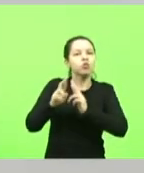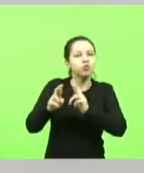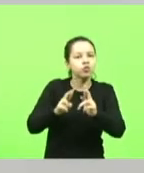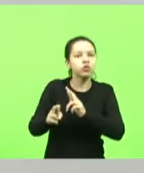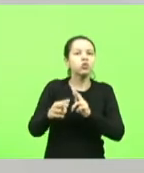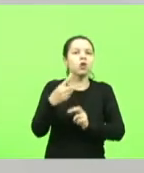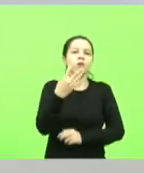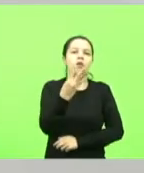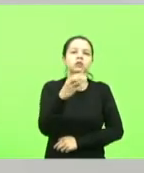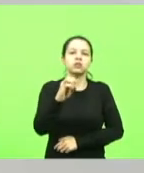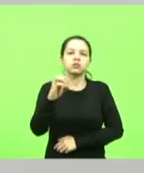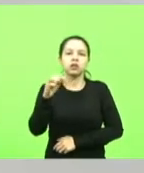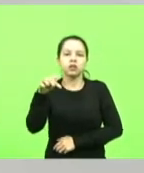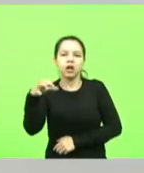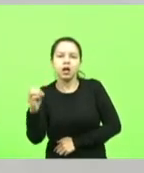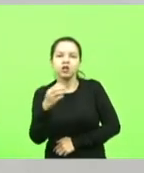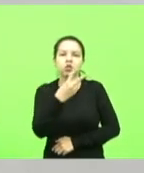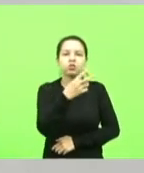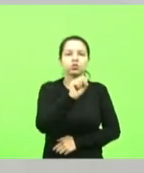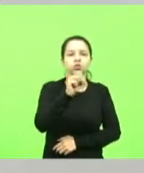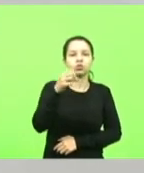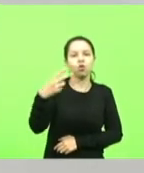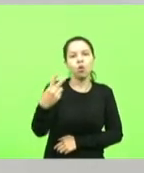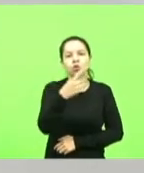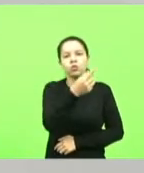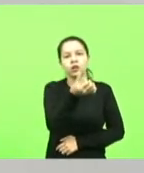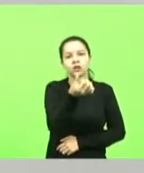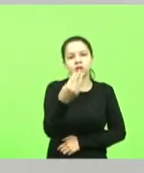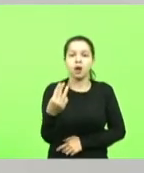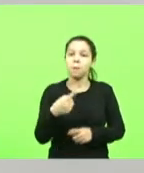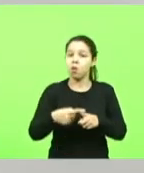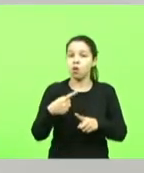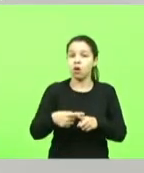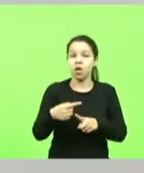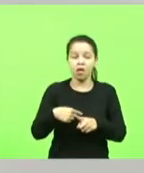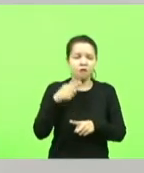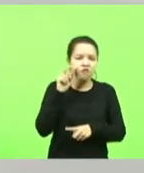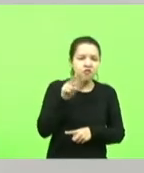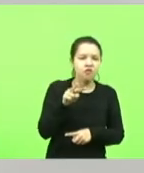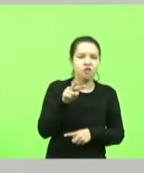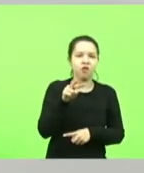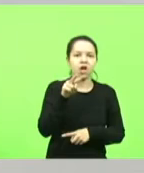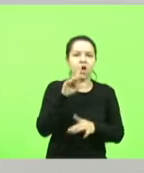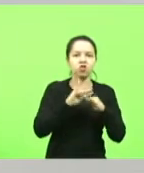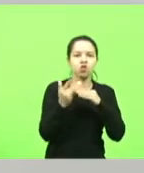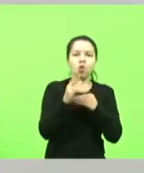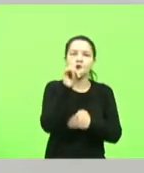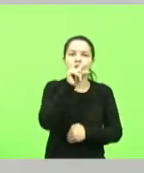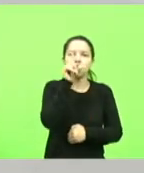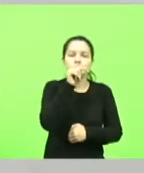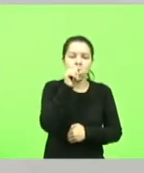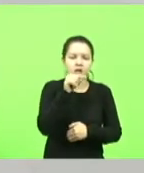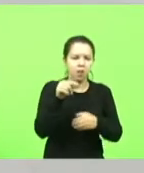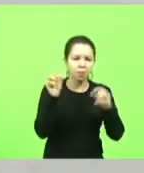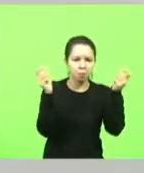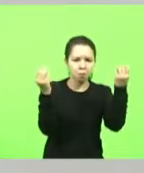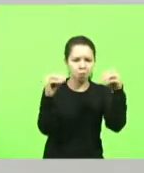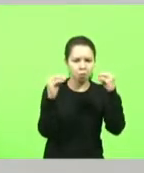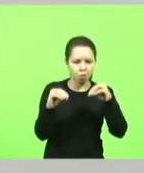282 a 163 porque se eu olhar o Twitter está mil maravilhas só que a realidade